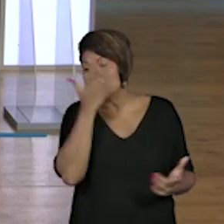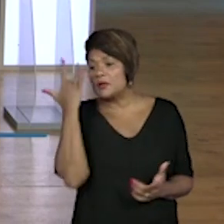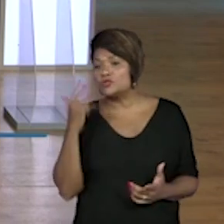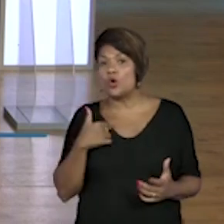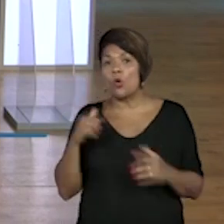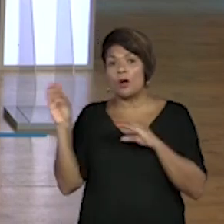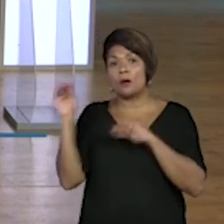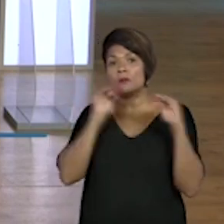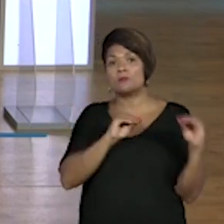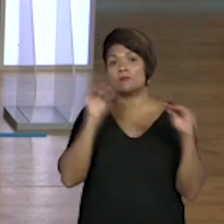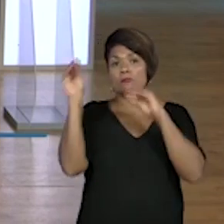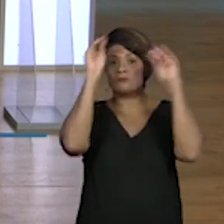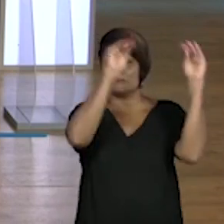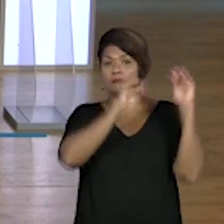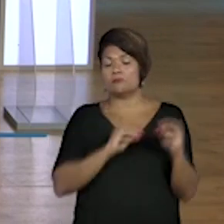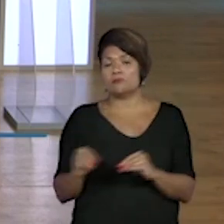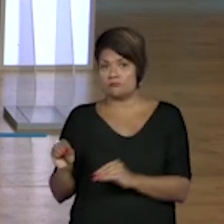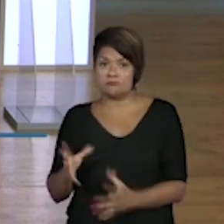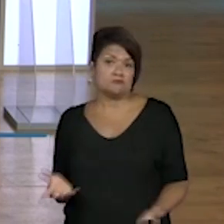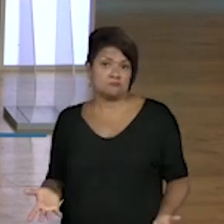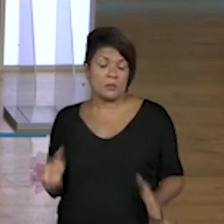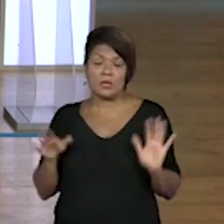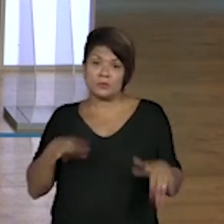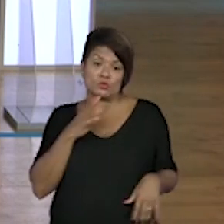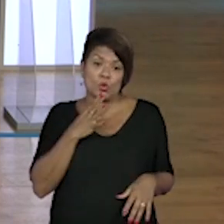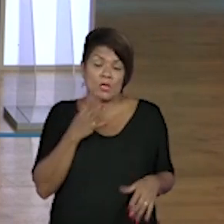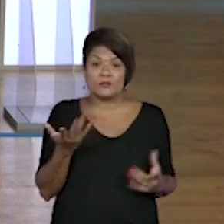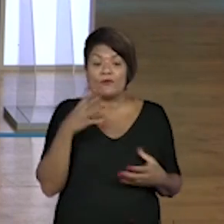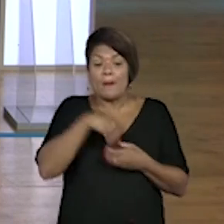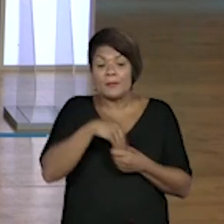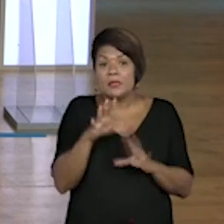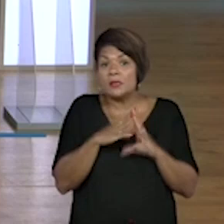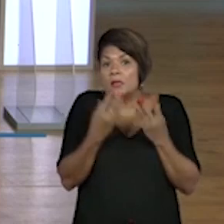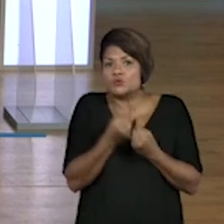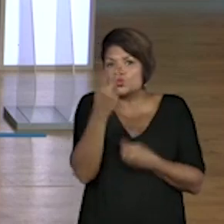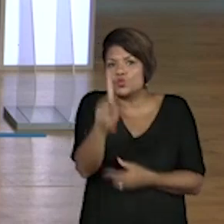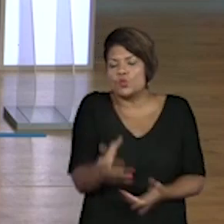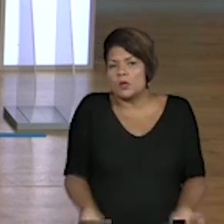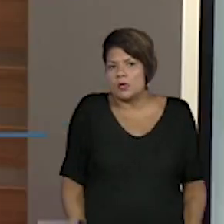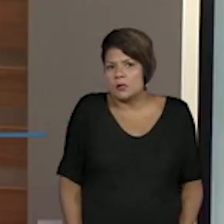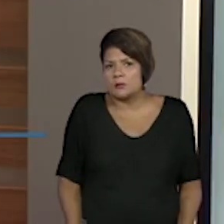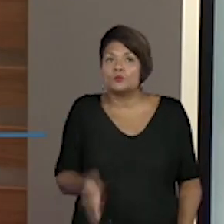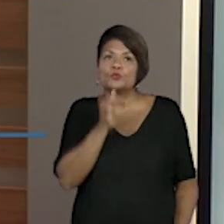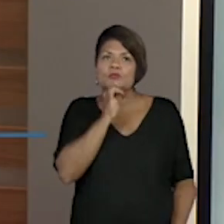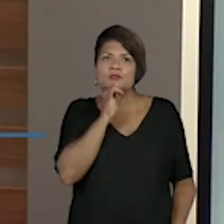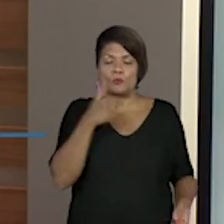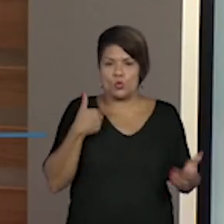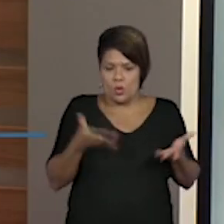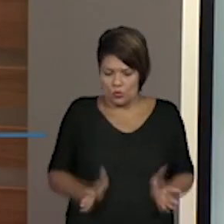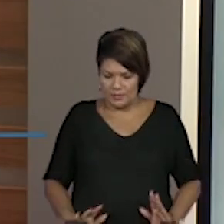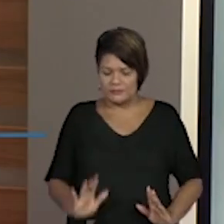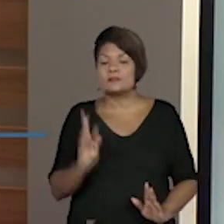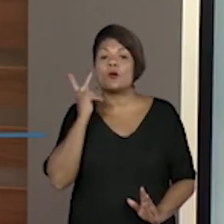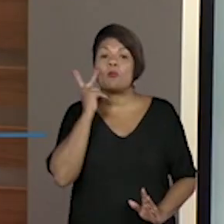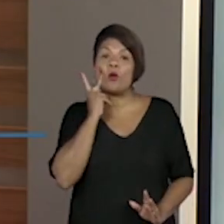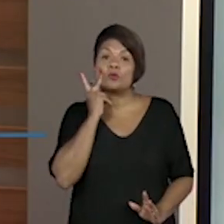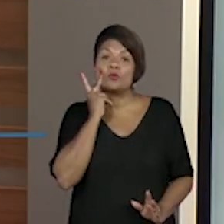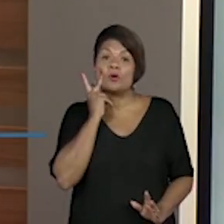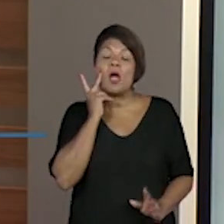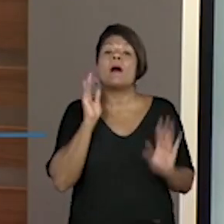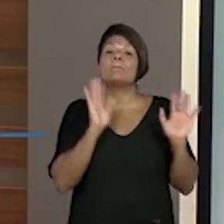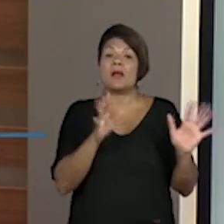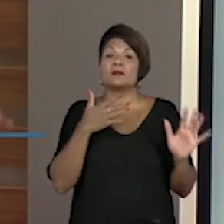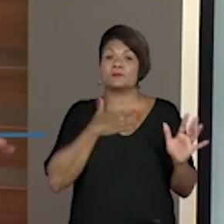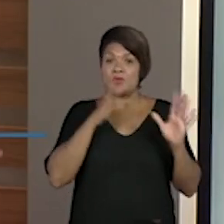migração, porque às vezes eles têm conhecimento de alguém na família. Exato. Por exemplo, eu nasci aqui em São Paulo, só que a minha